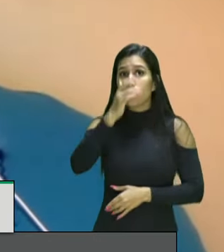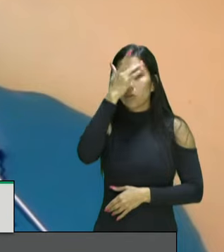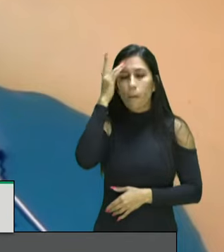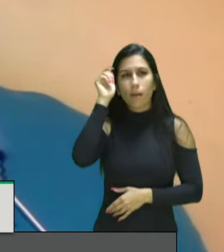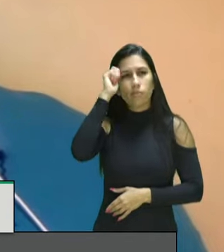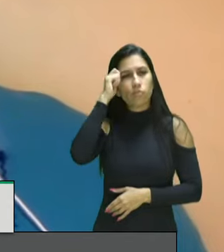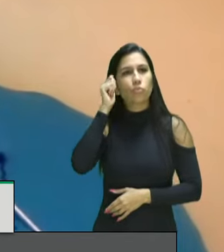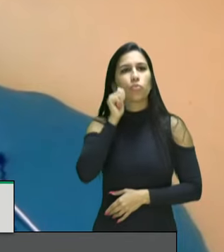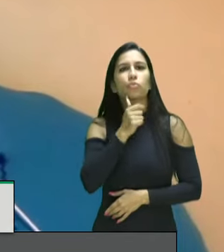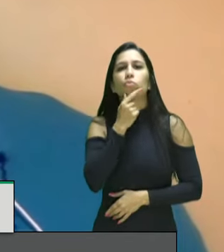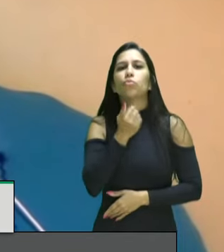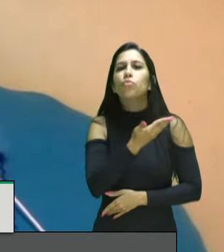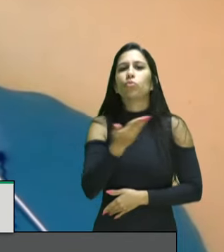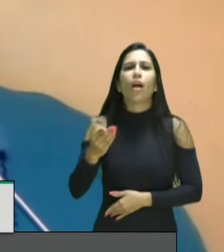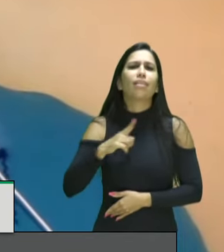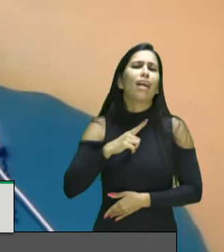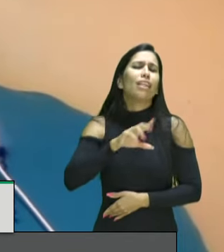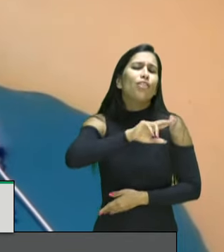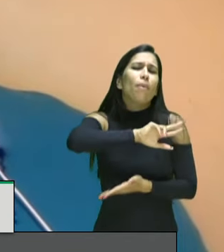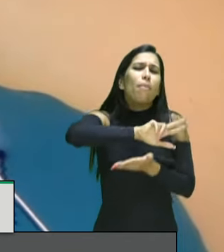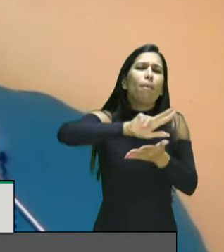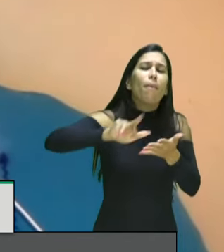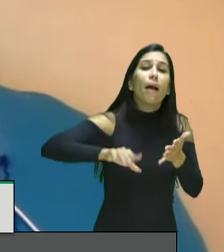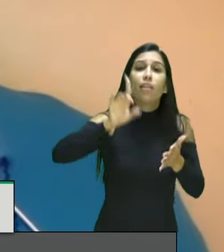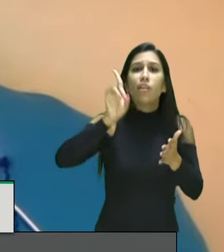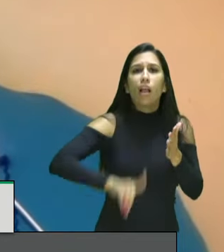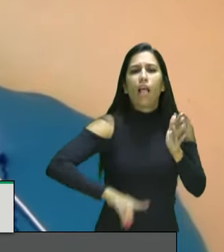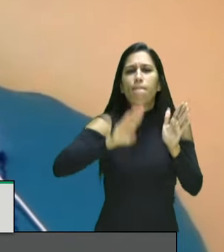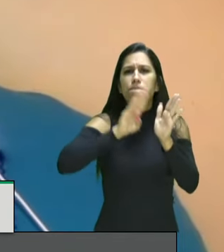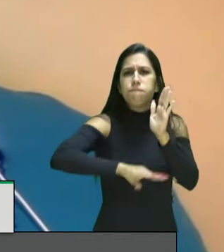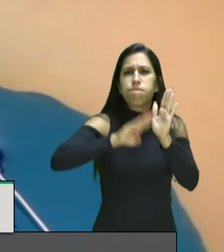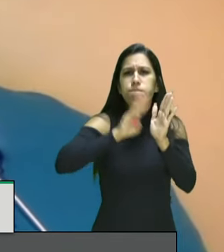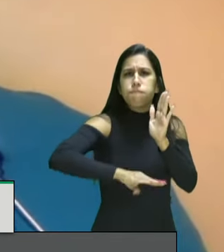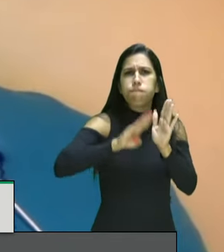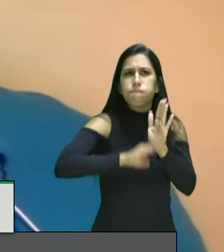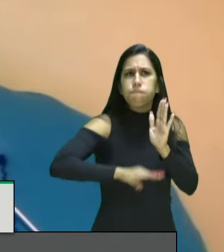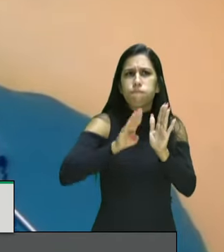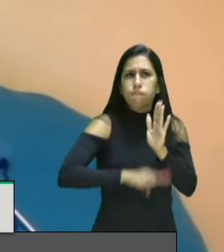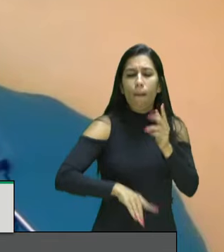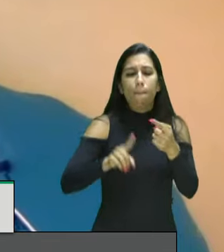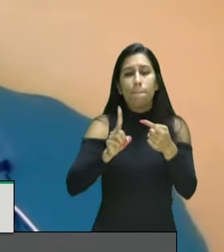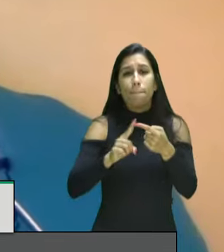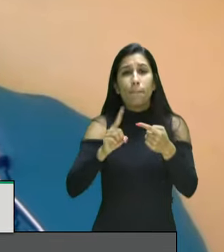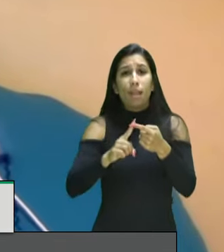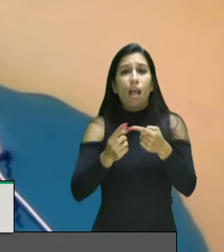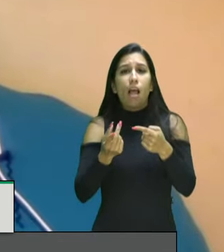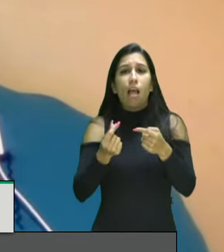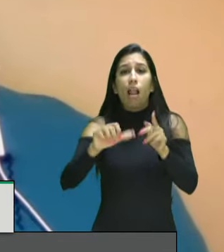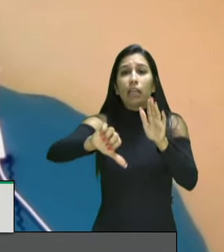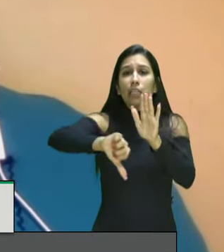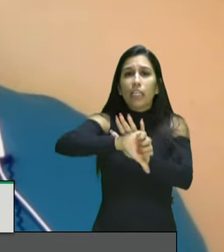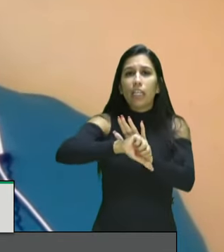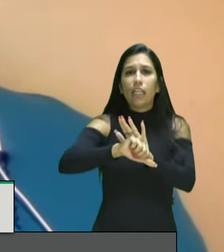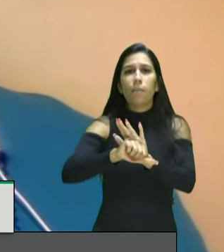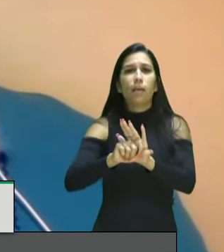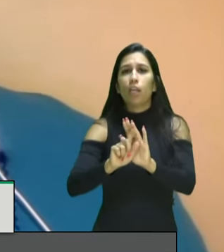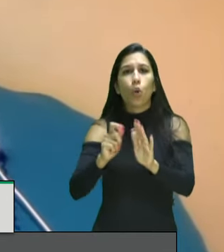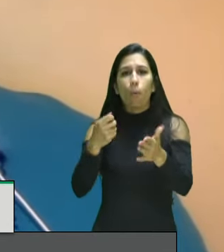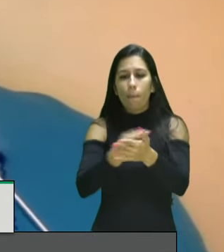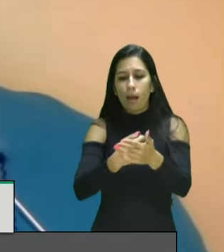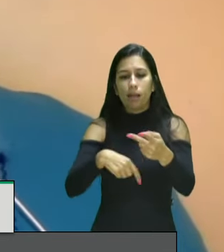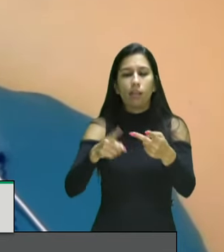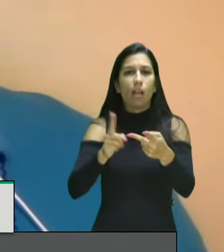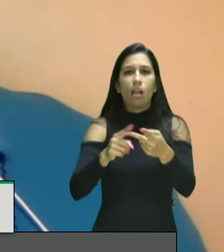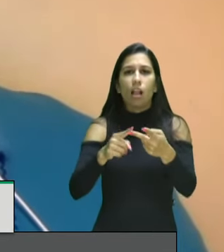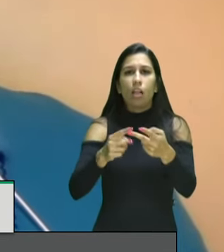na pactuação democrática vários direitos como a tipificação do racismo como crime inafiançável e imprescindível em dispositivo constitucional